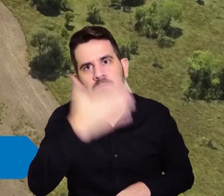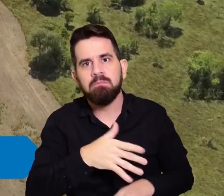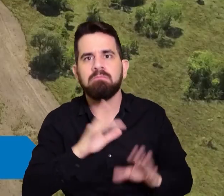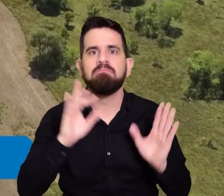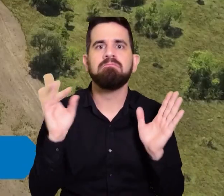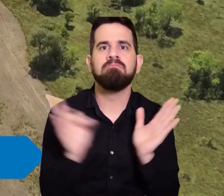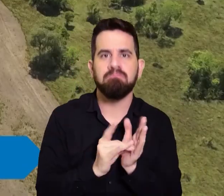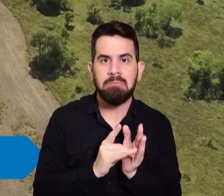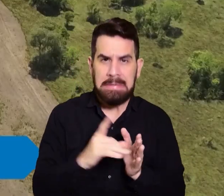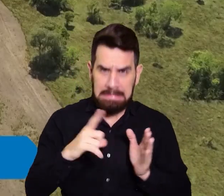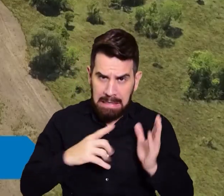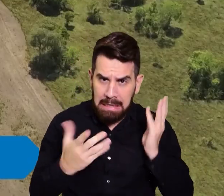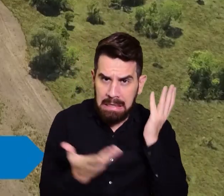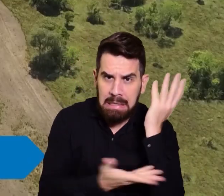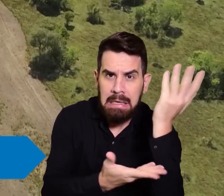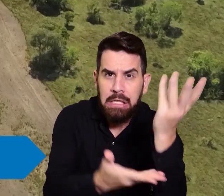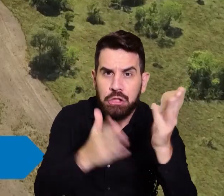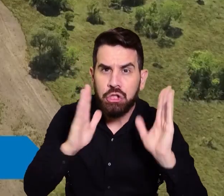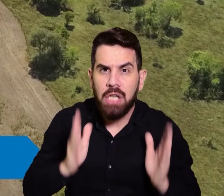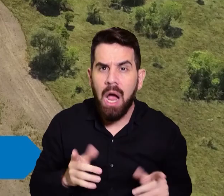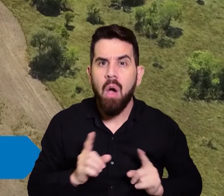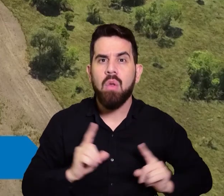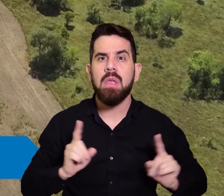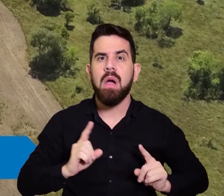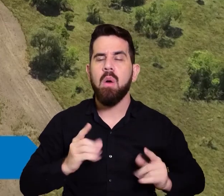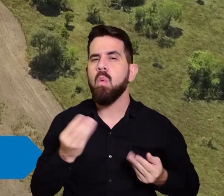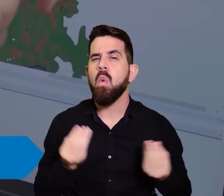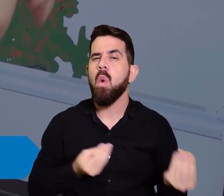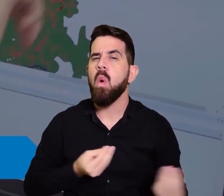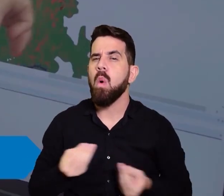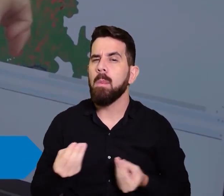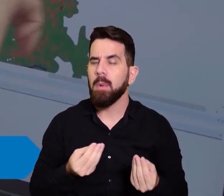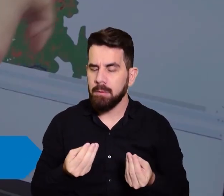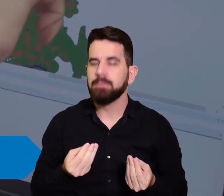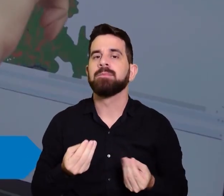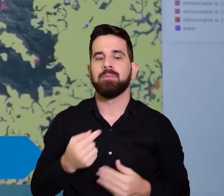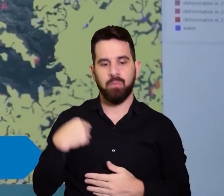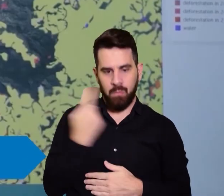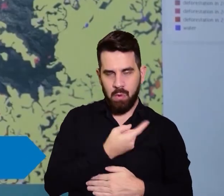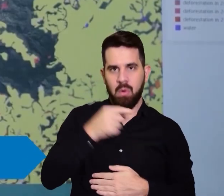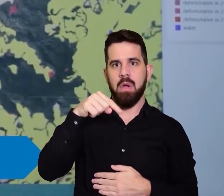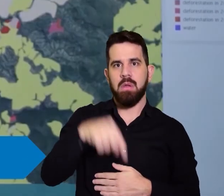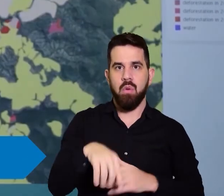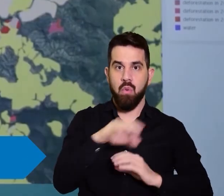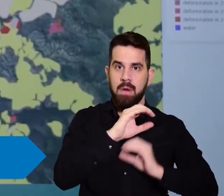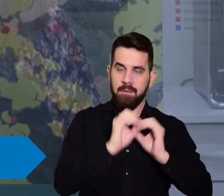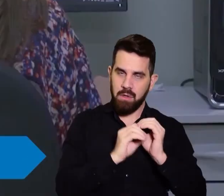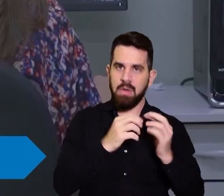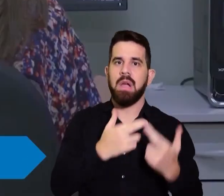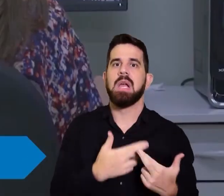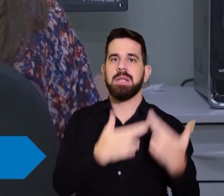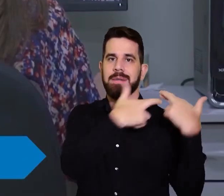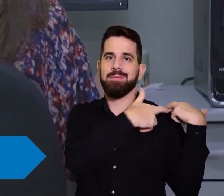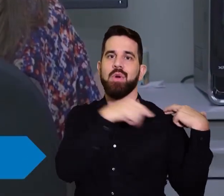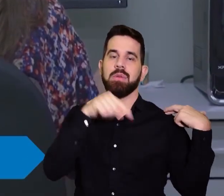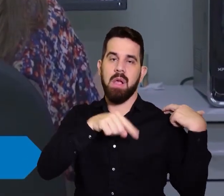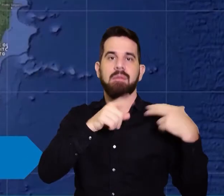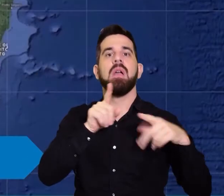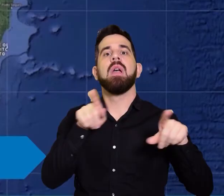a criar evidências para poder comprovar de fato a veracidade dos mesmos então nós aqui da UFG ficamos responsáveis por esse